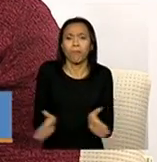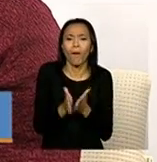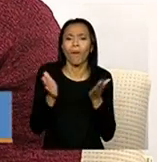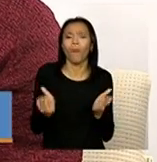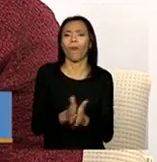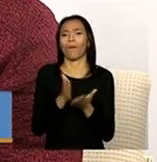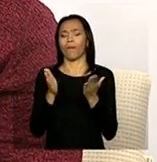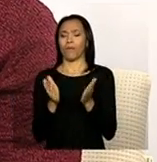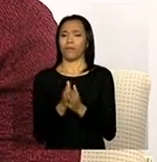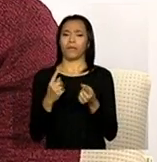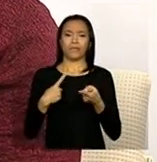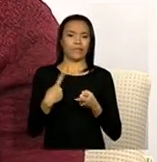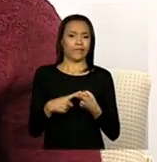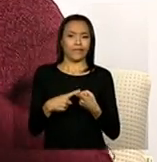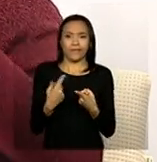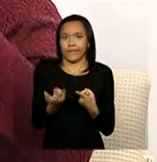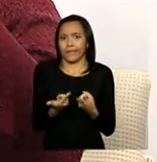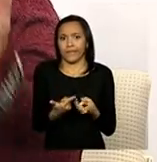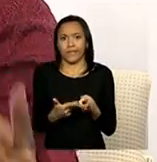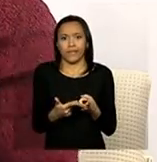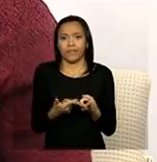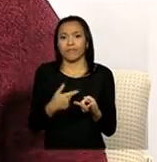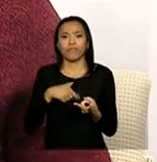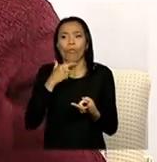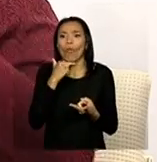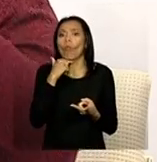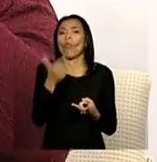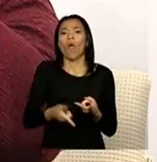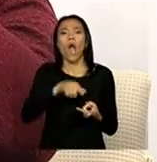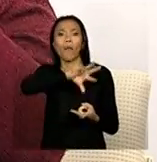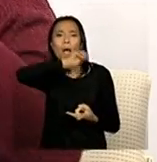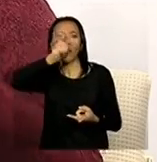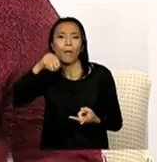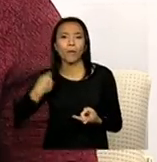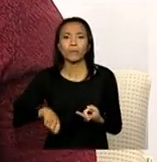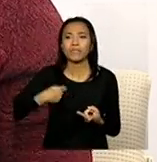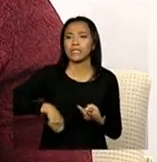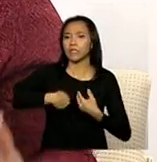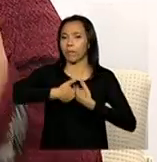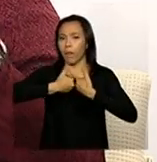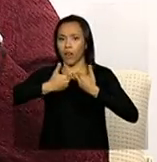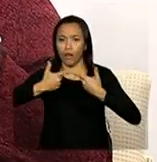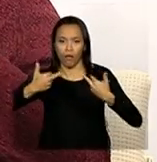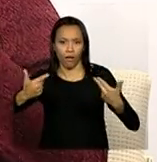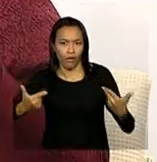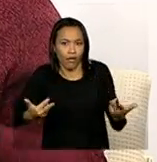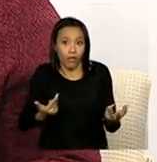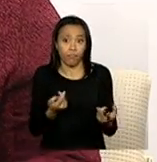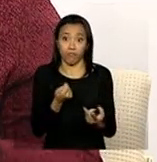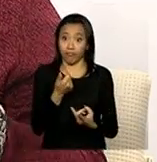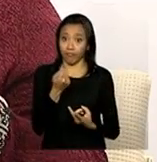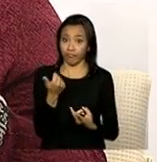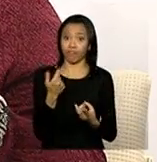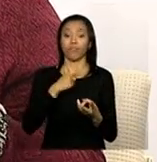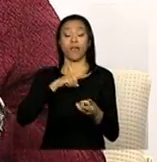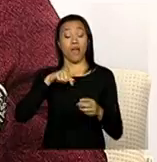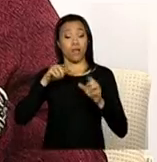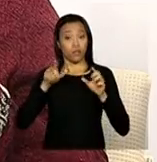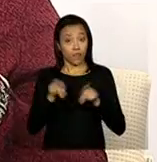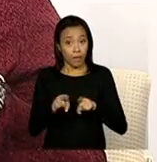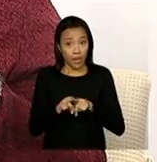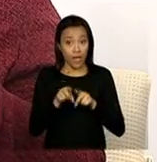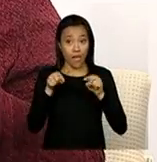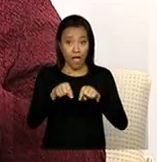que tem menos canais de vocalizar suas necessidades, também essa área, ela